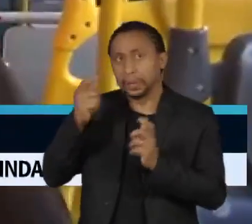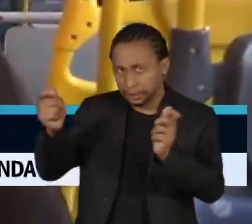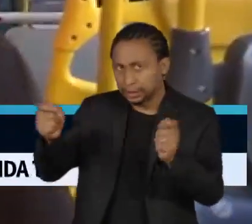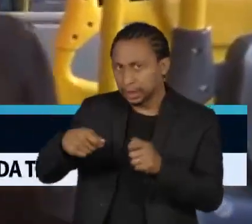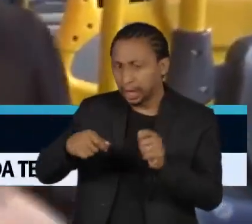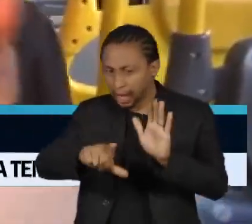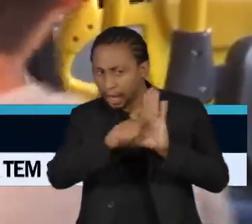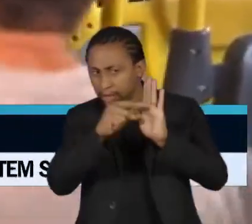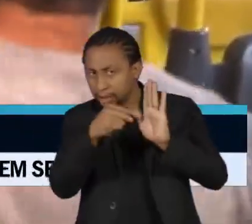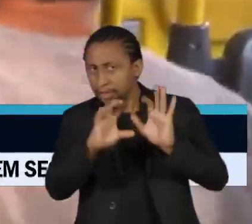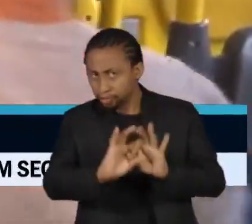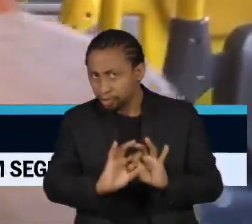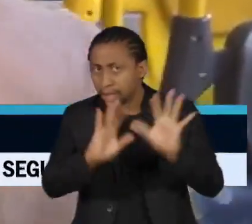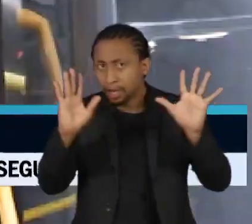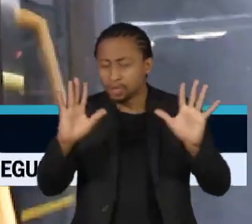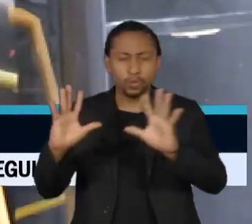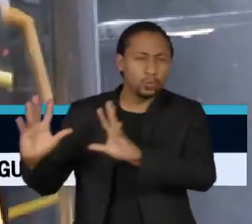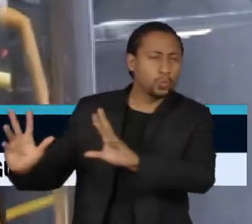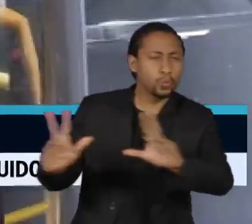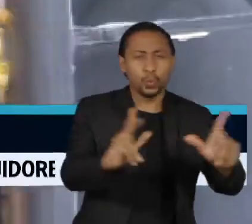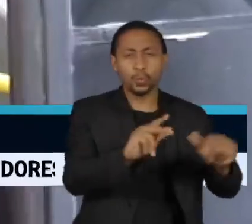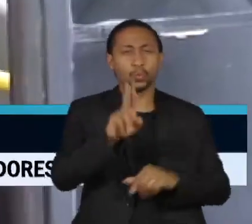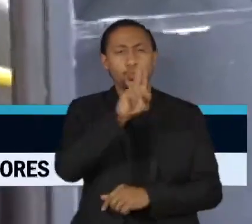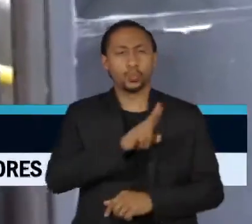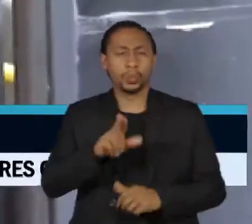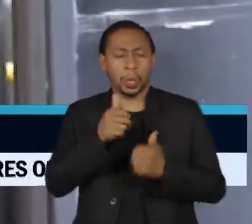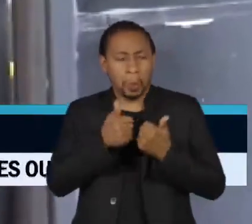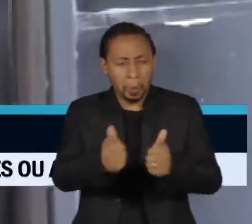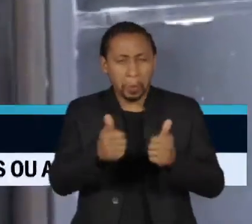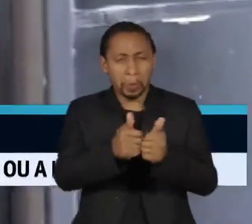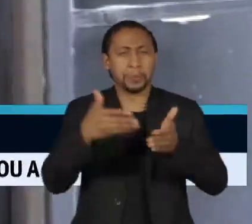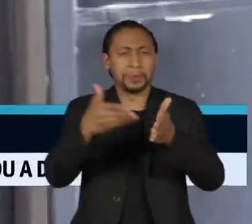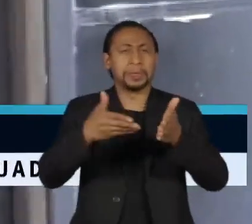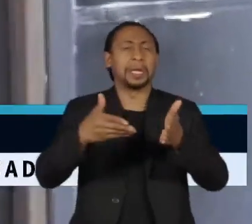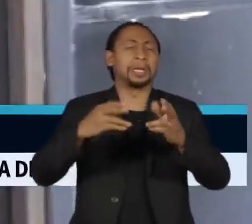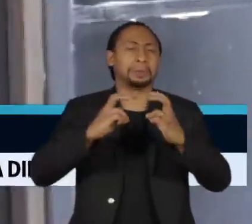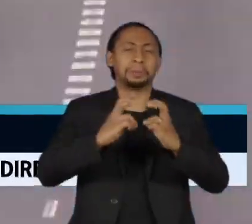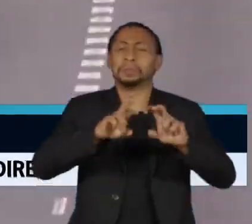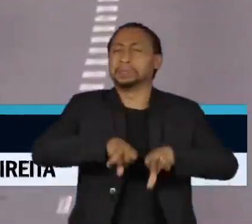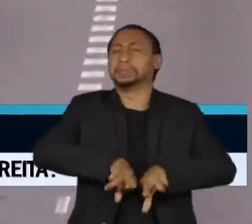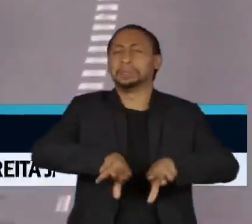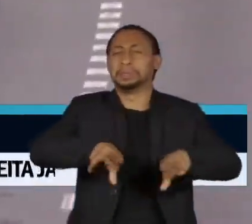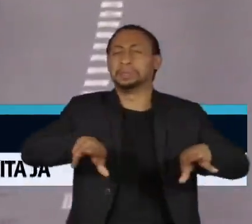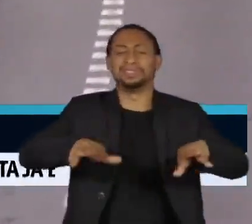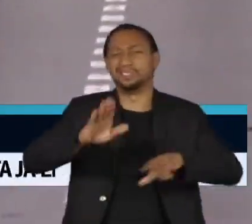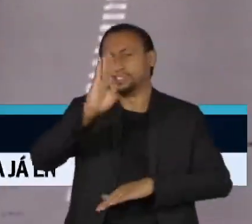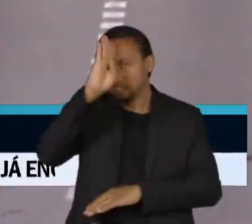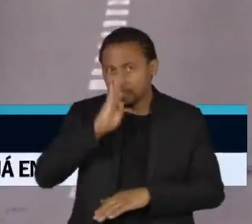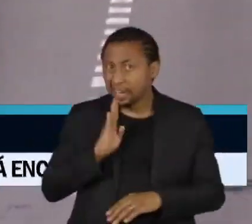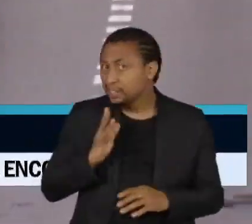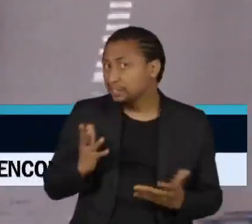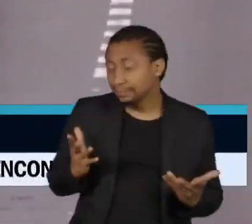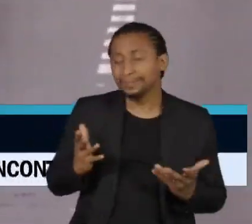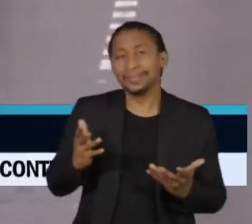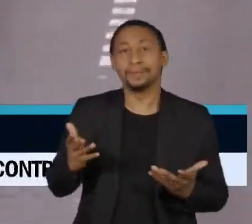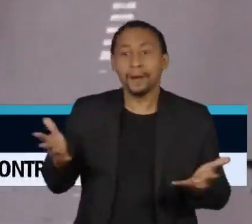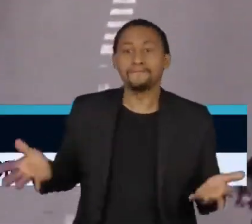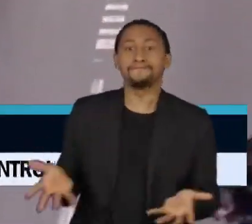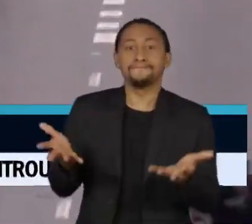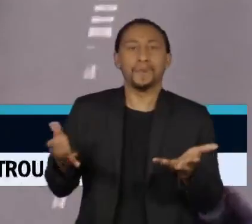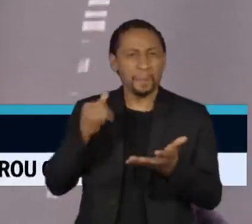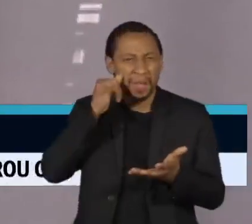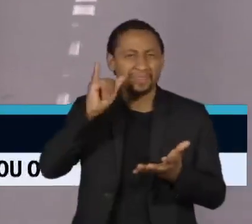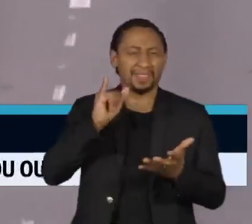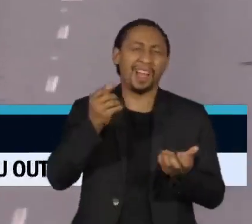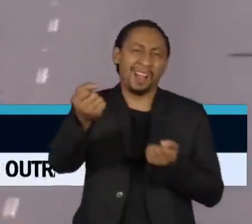transporte público de graça para todos. Ricardo Nunes defende a ideia como forma de desestimular o uso do carro, eliminar os